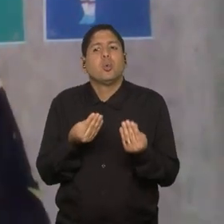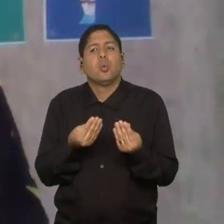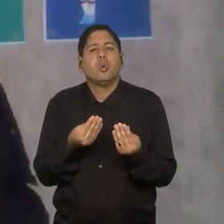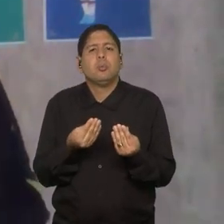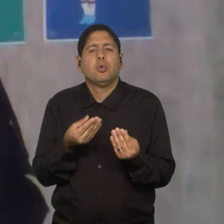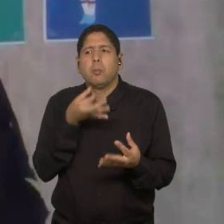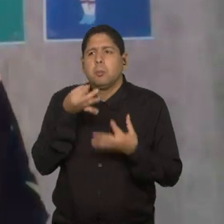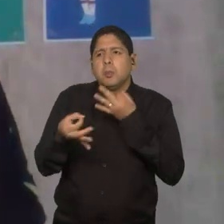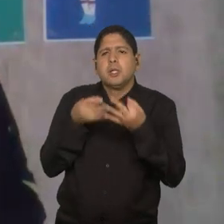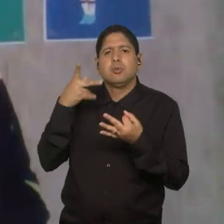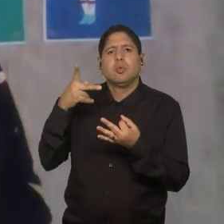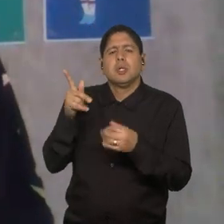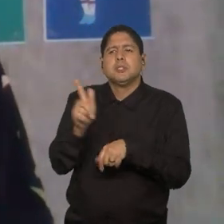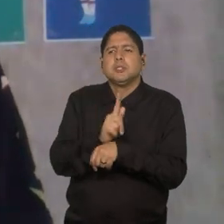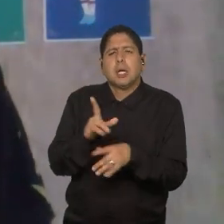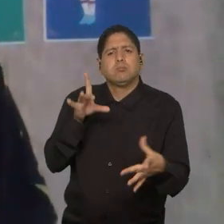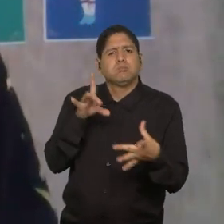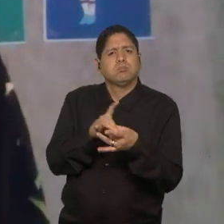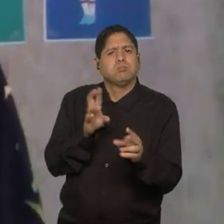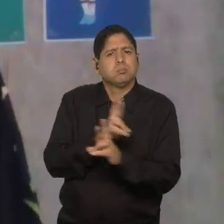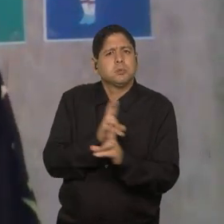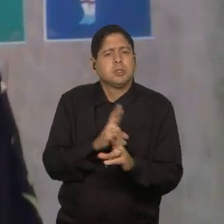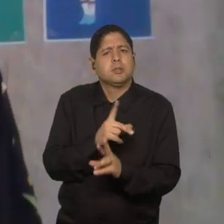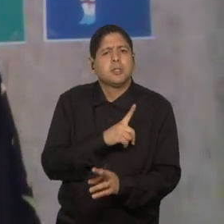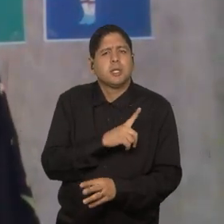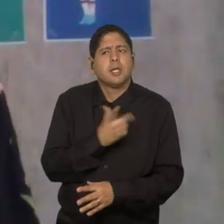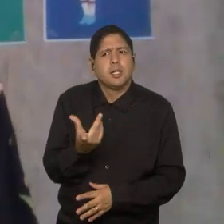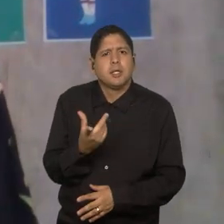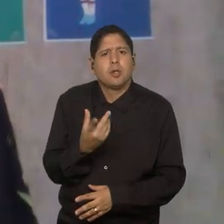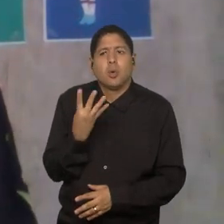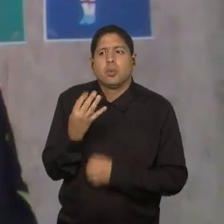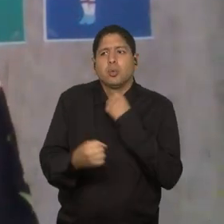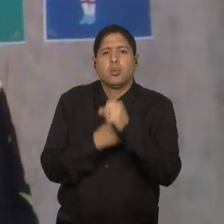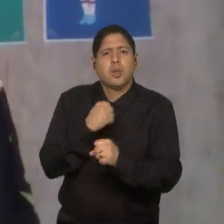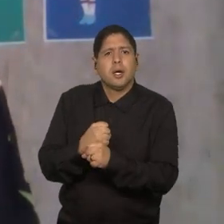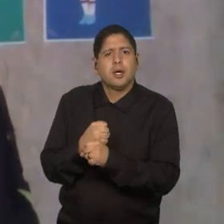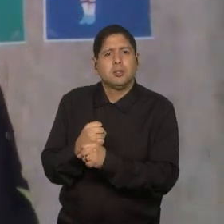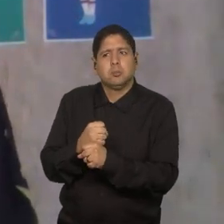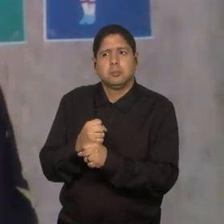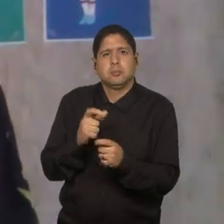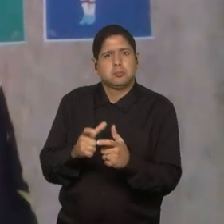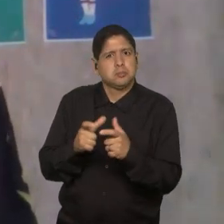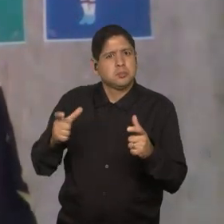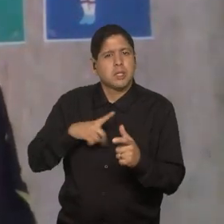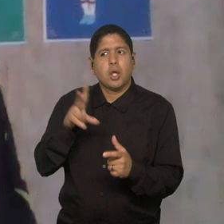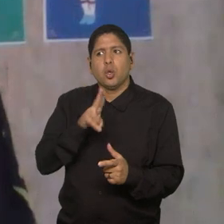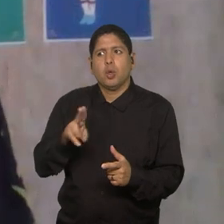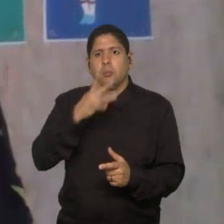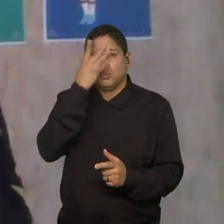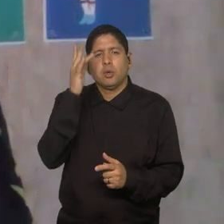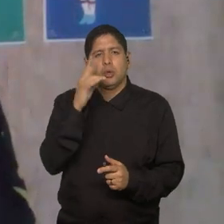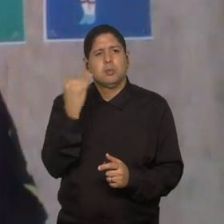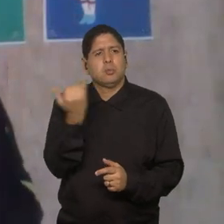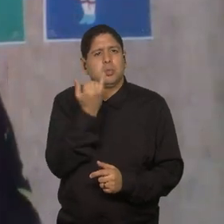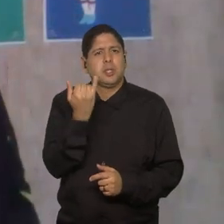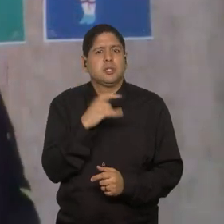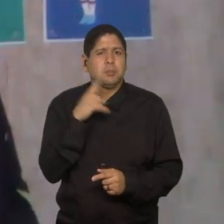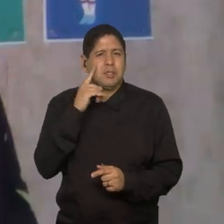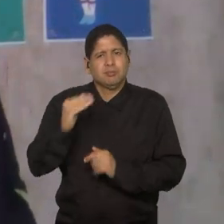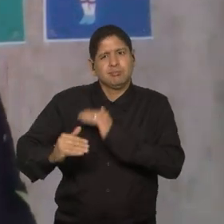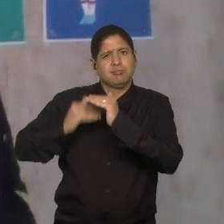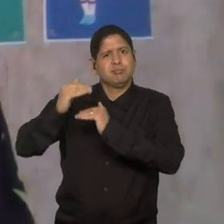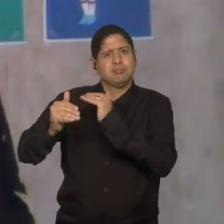perspectivas em relação a essa gestão, que de quatro anos para cá já aumentou. São nomes importantes. Acho que o